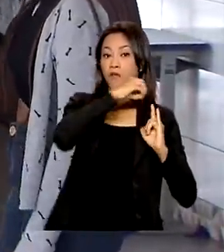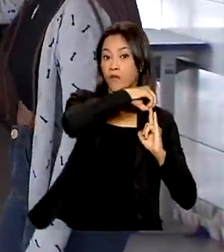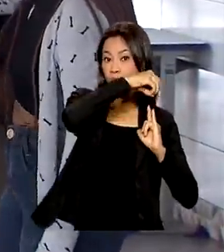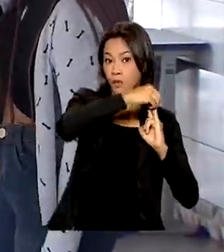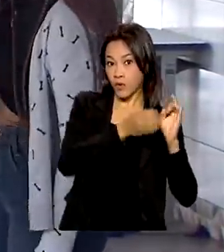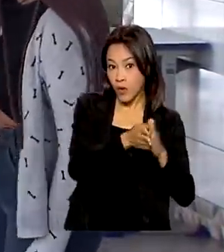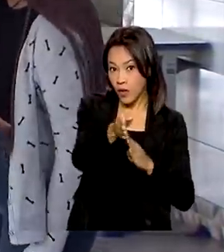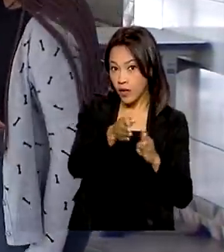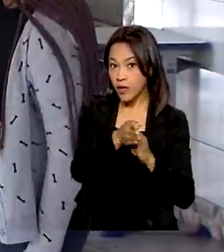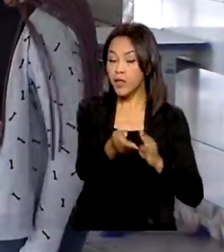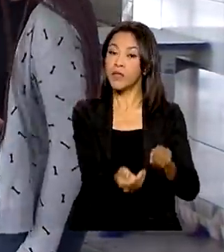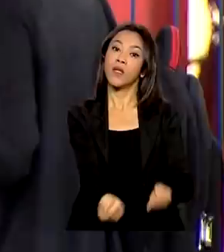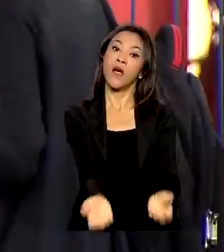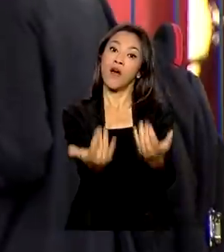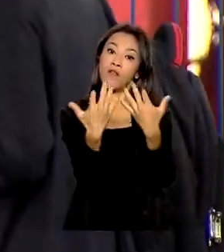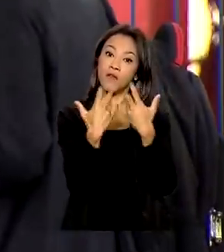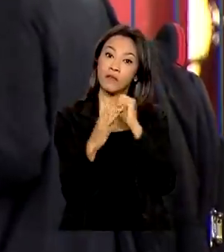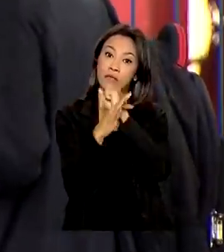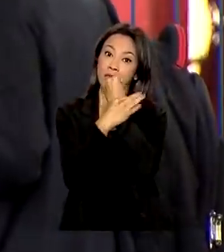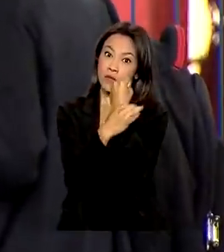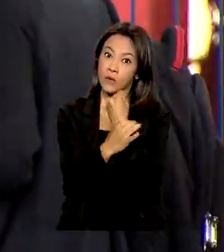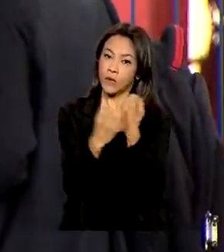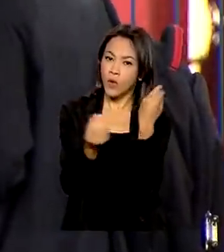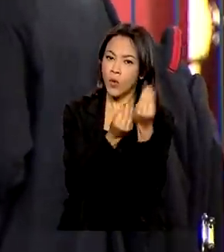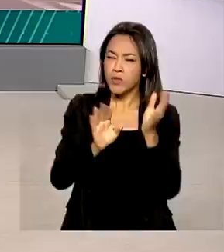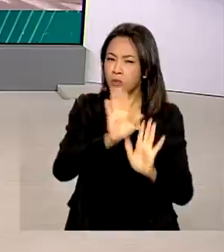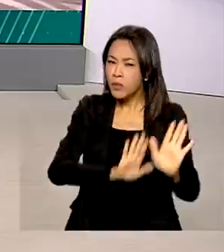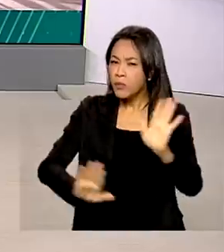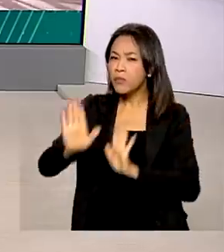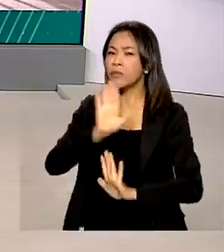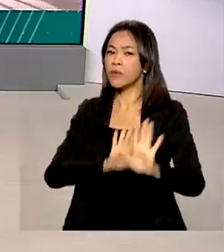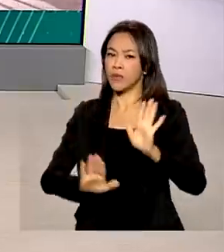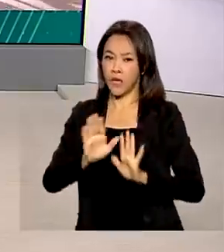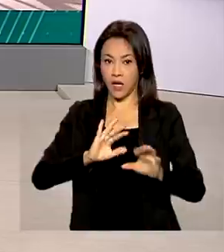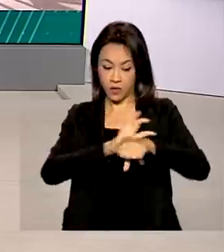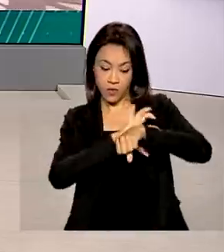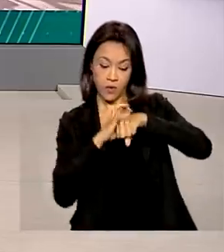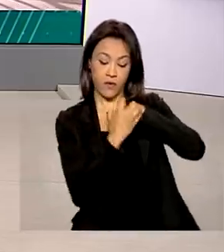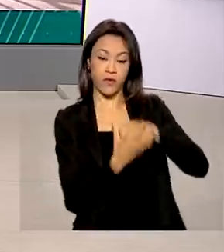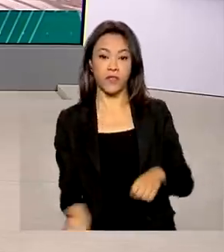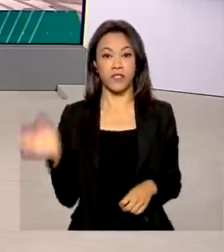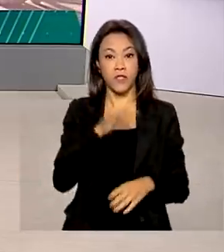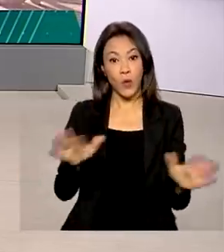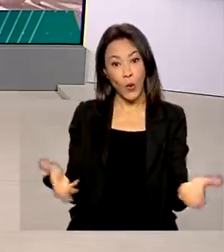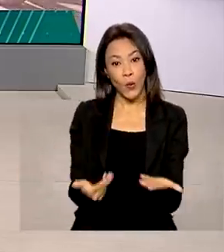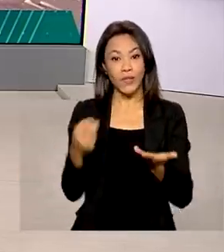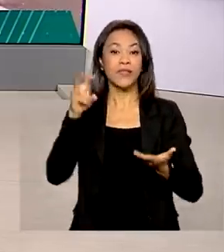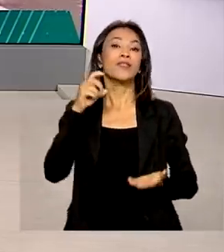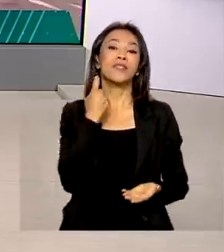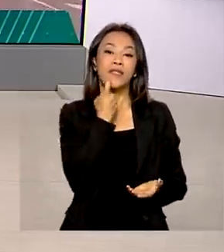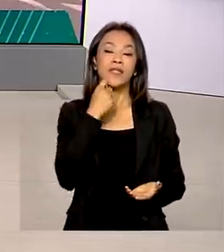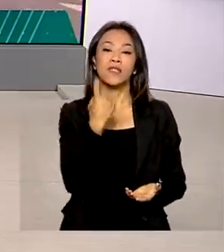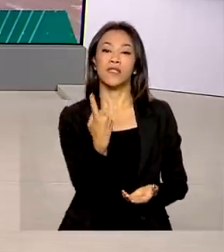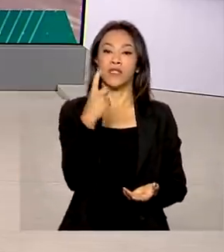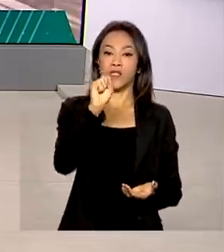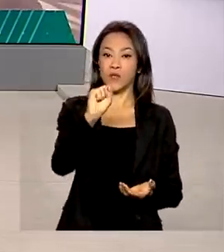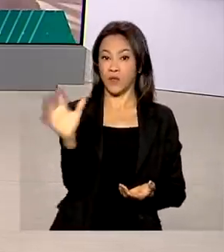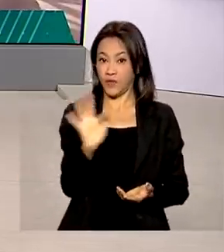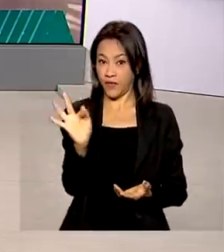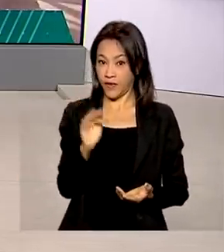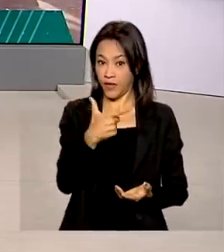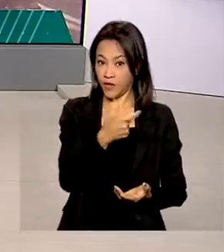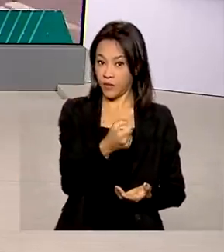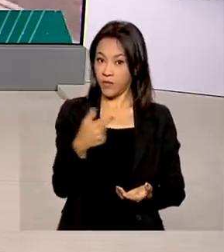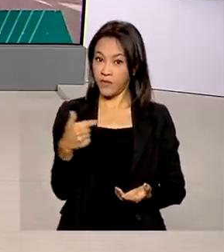seguro e como se proteger contra a Covid-19. A edição desta sexta-feira, 18 de fevereiro de